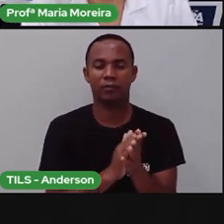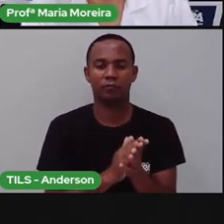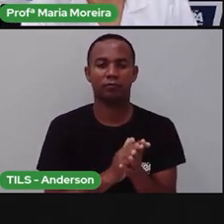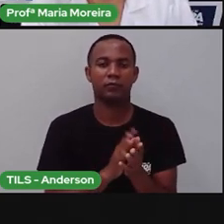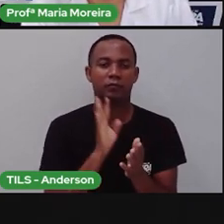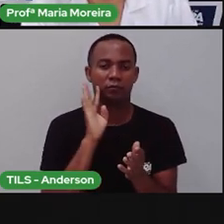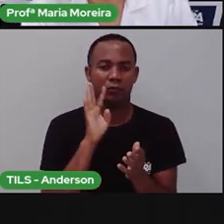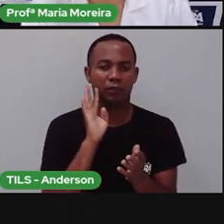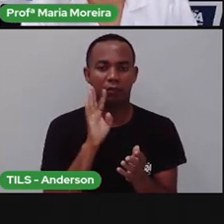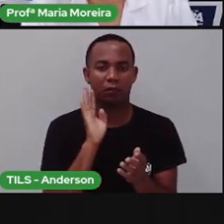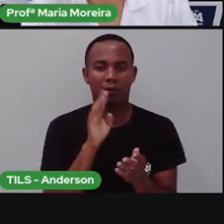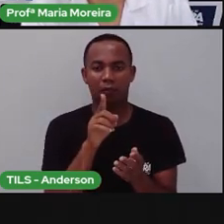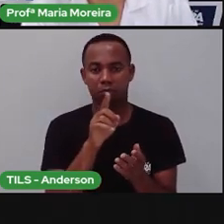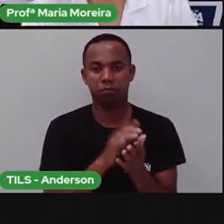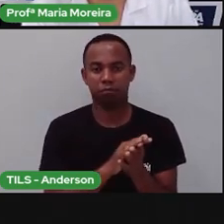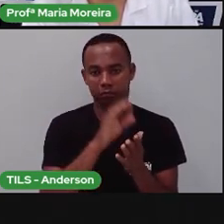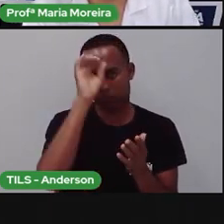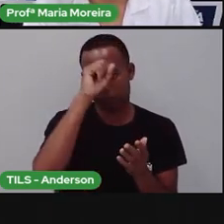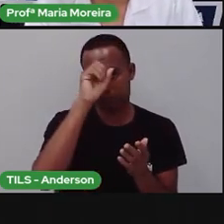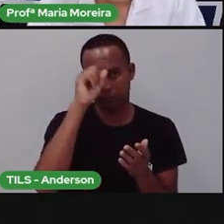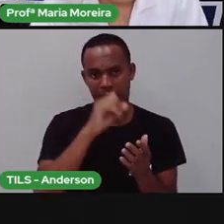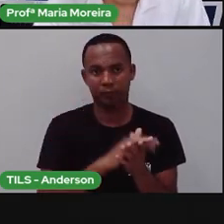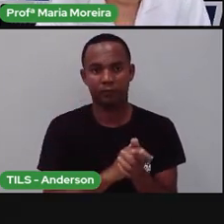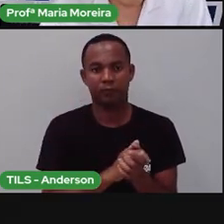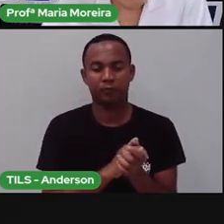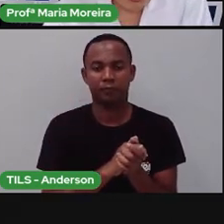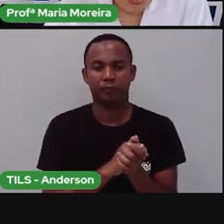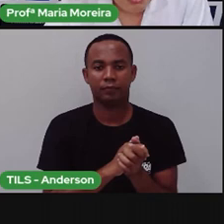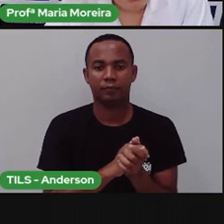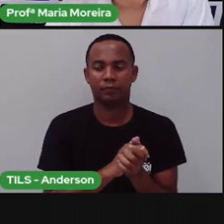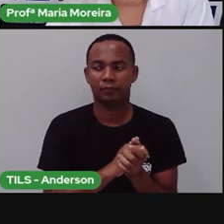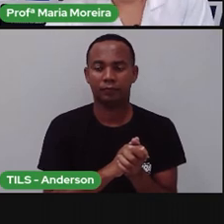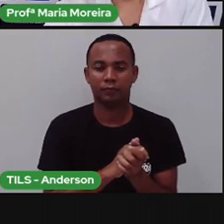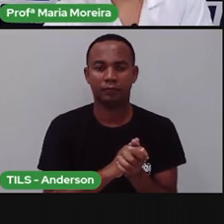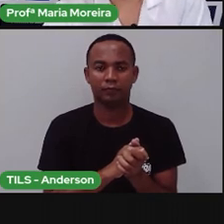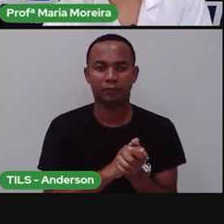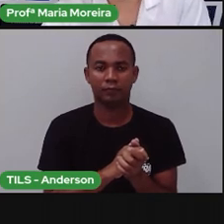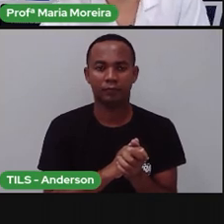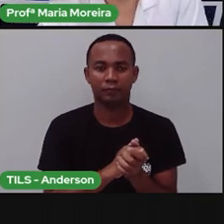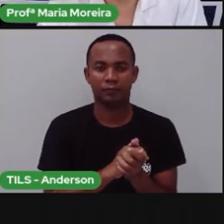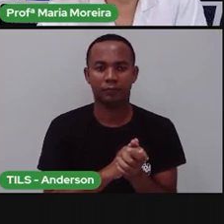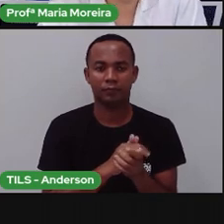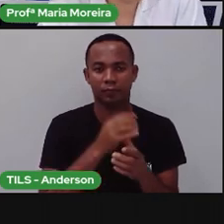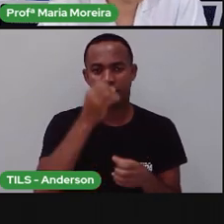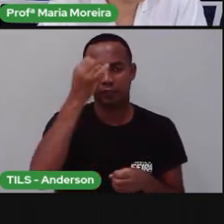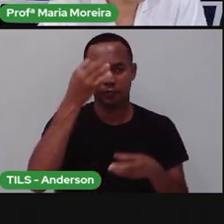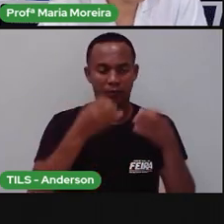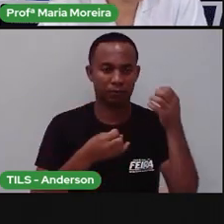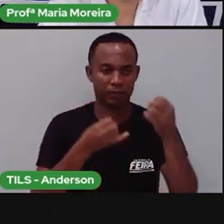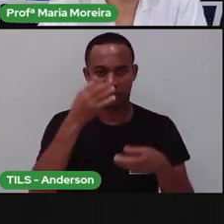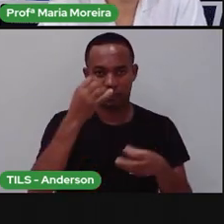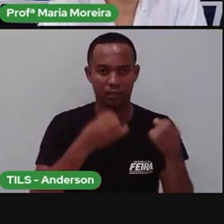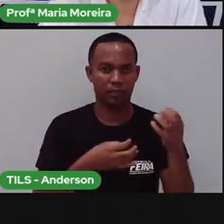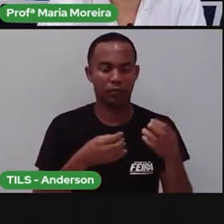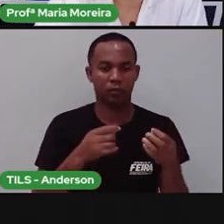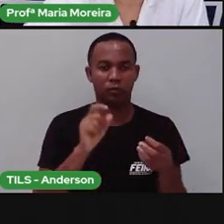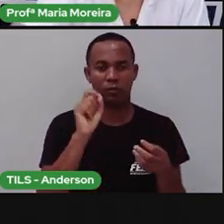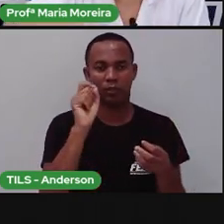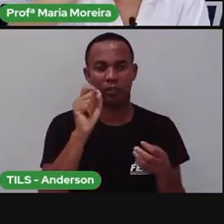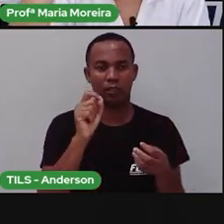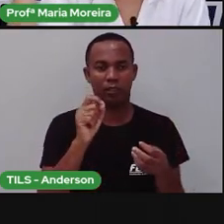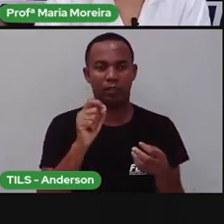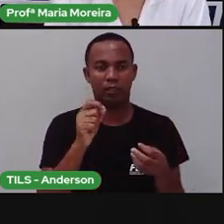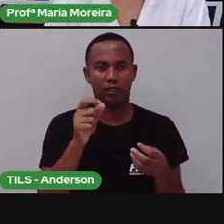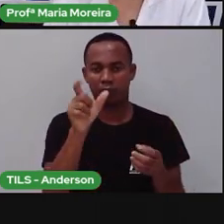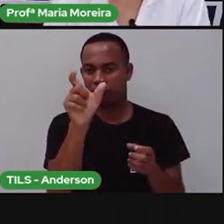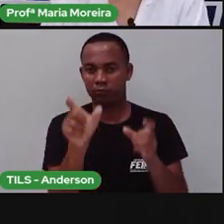coisa bem bacana. Então, é bem saudável vocês desenharem. Bom, falando sobre memória, Anderson, e sobre identidade, a gente